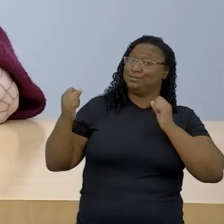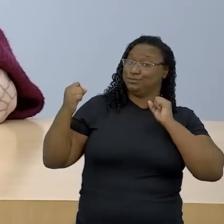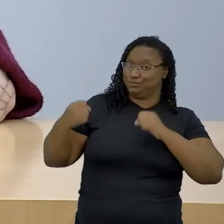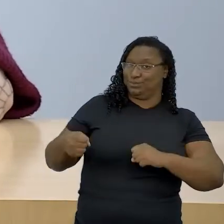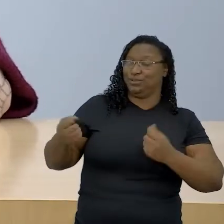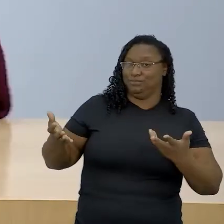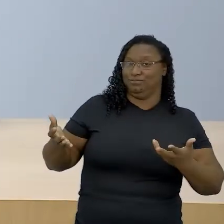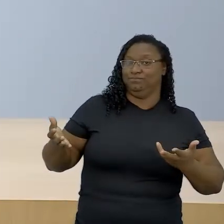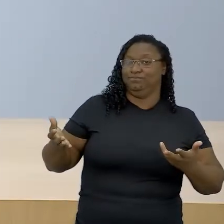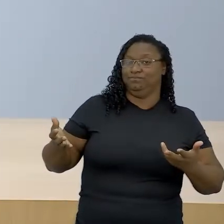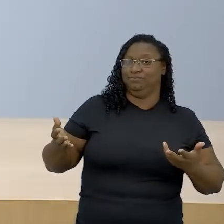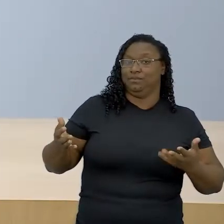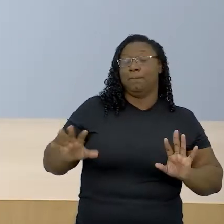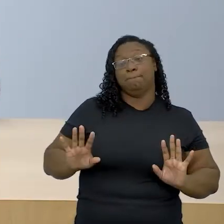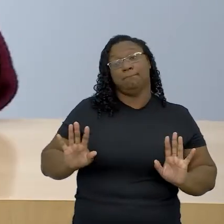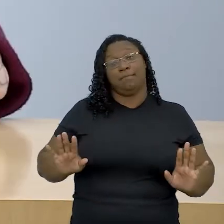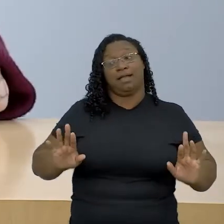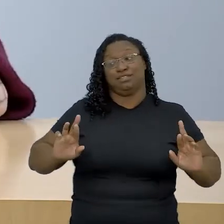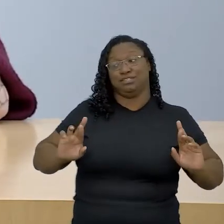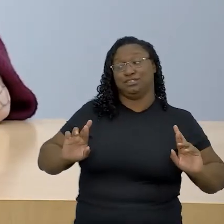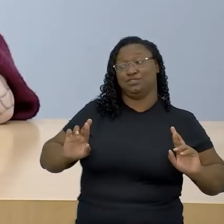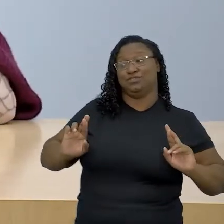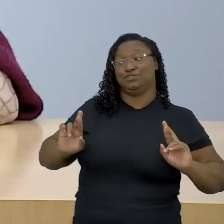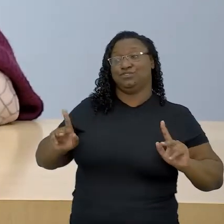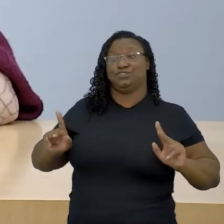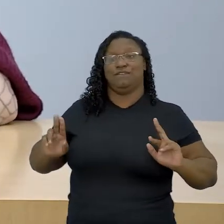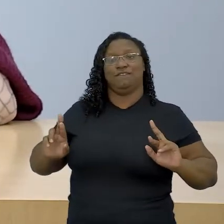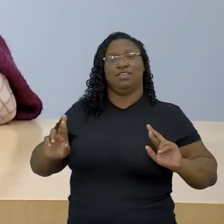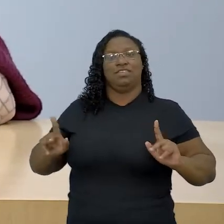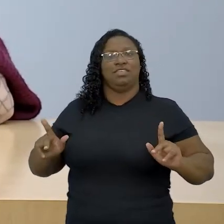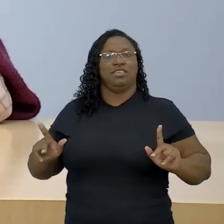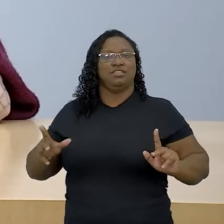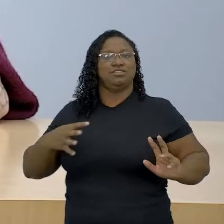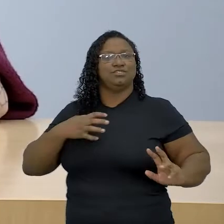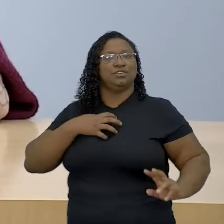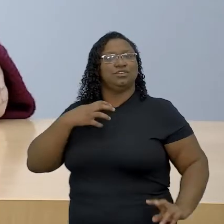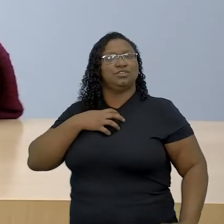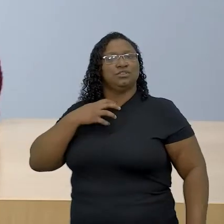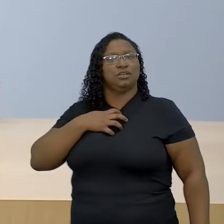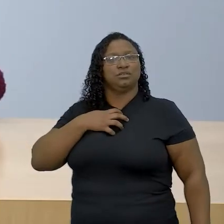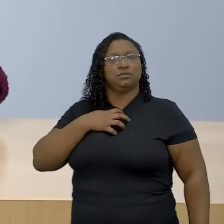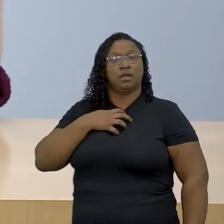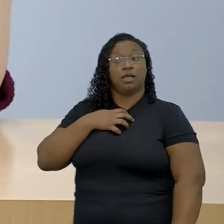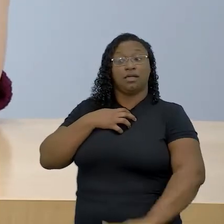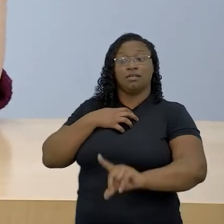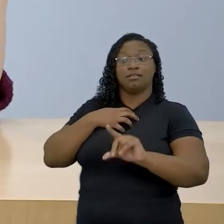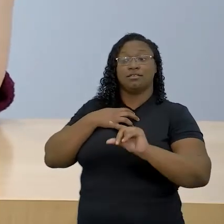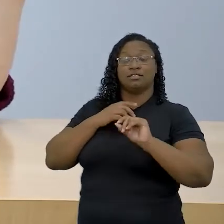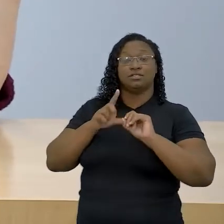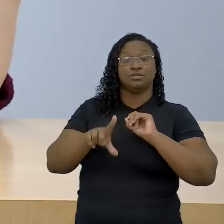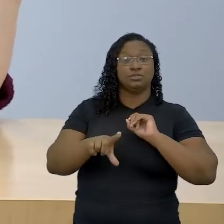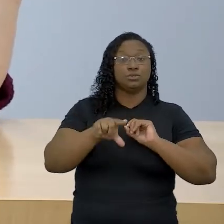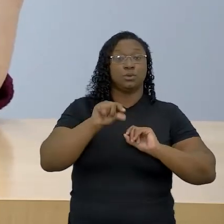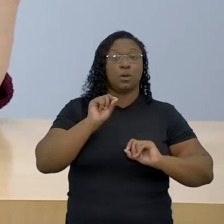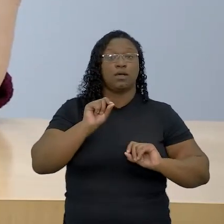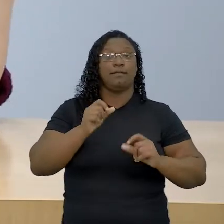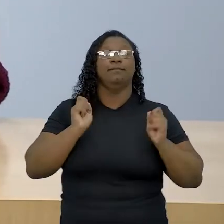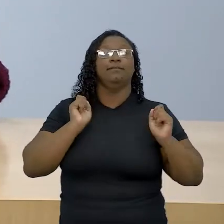semelhante, mas em termos opostos. Os governos têm a capacidade de escolher quem vão deixar viver.